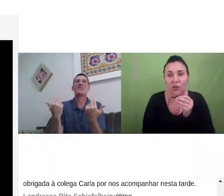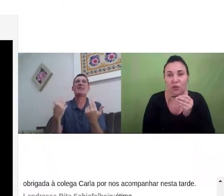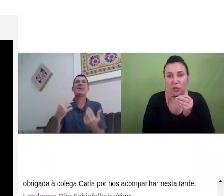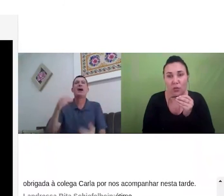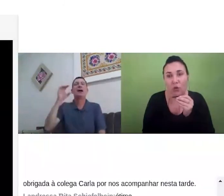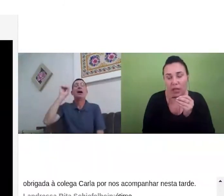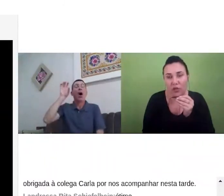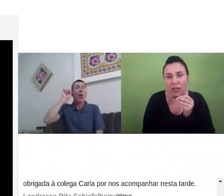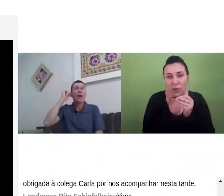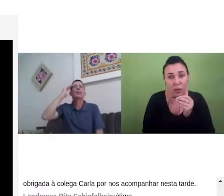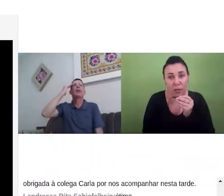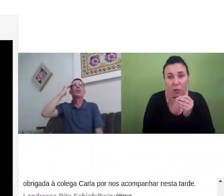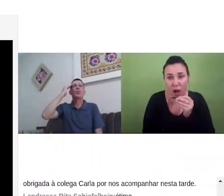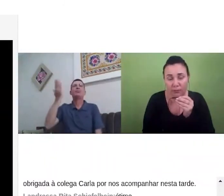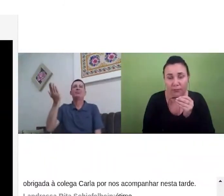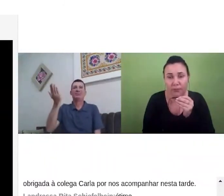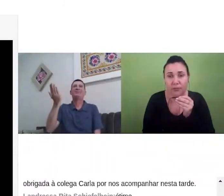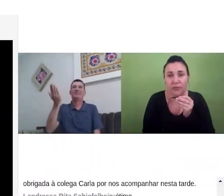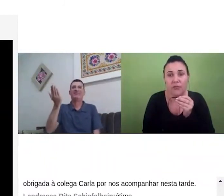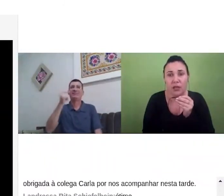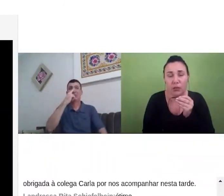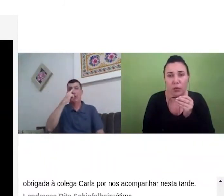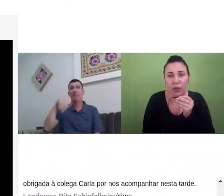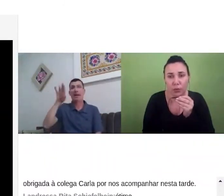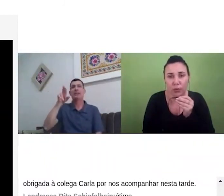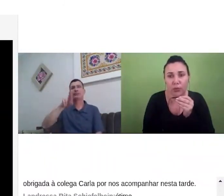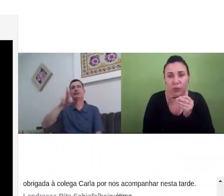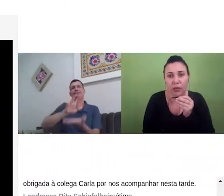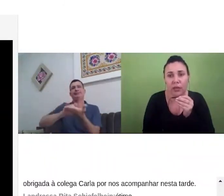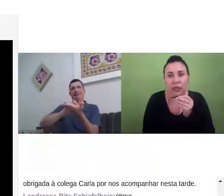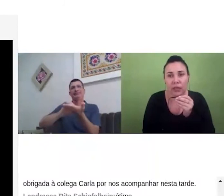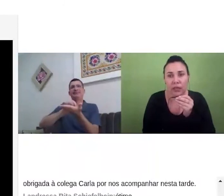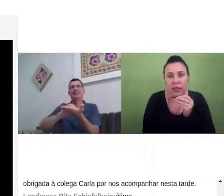toda turma igualmente de forma igual o conteúdo